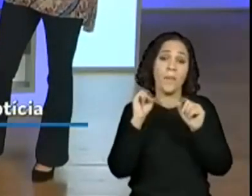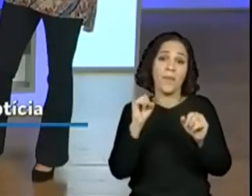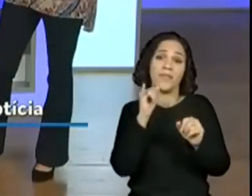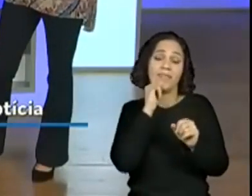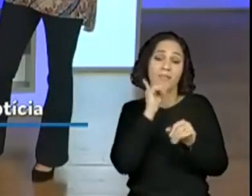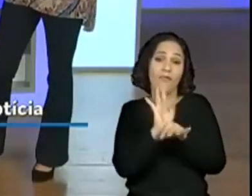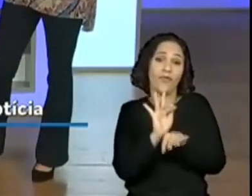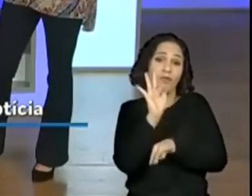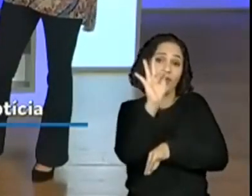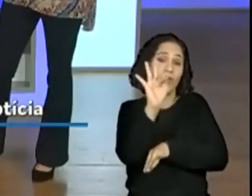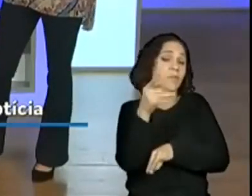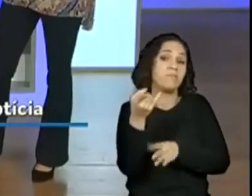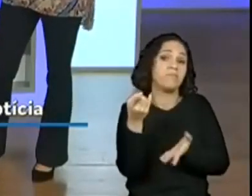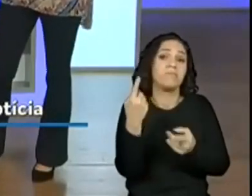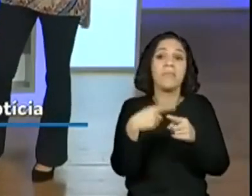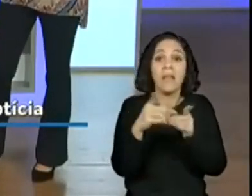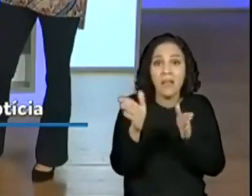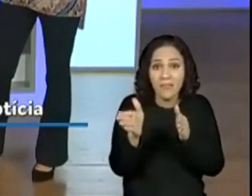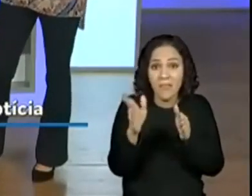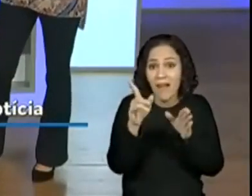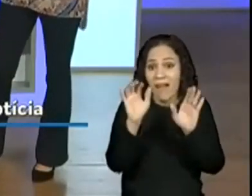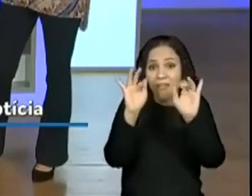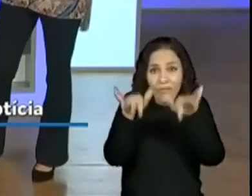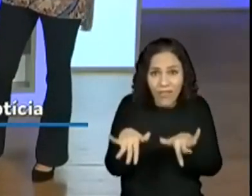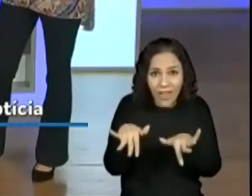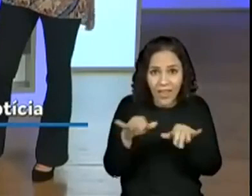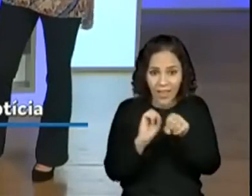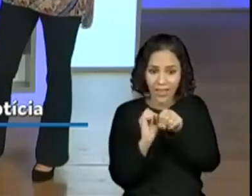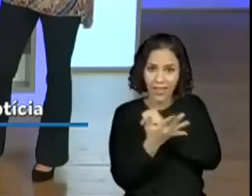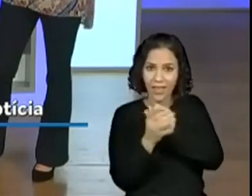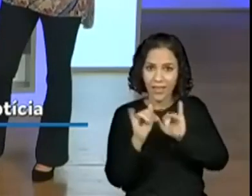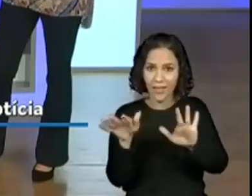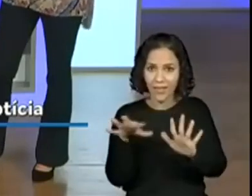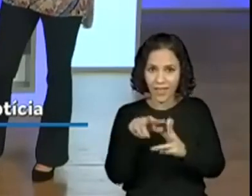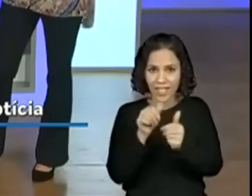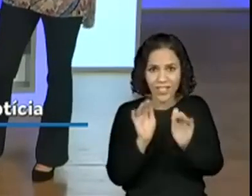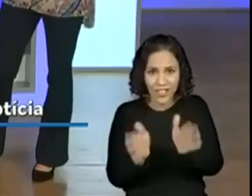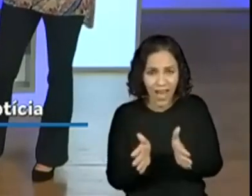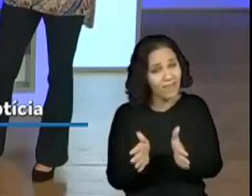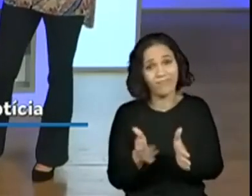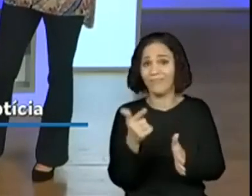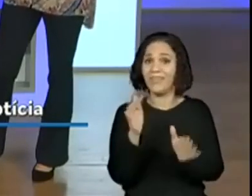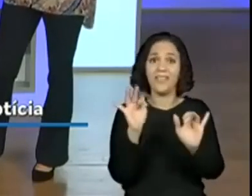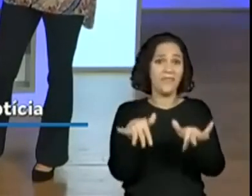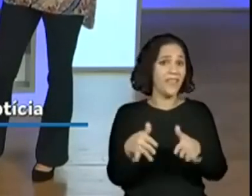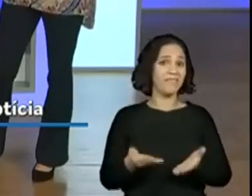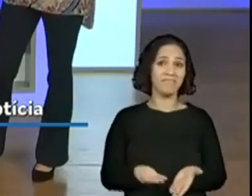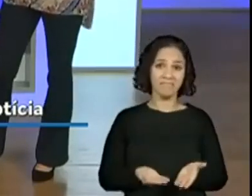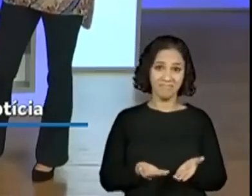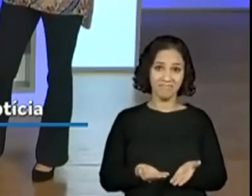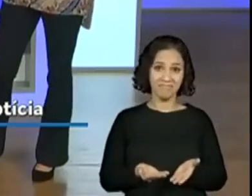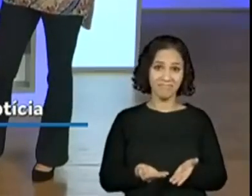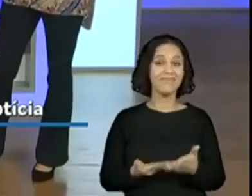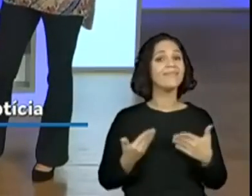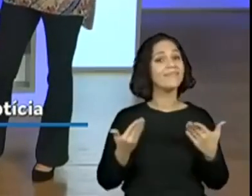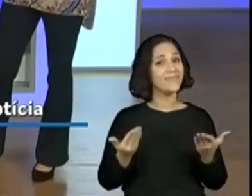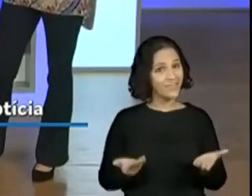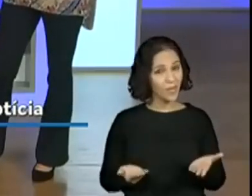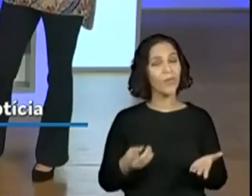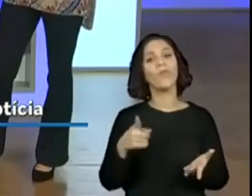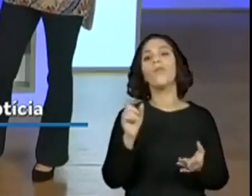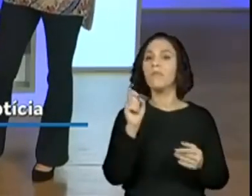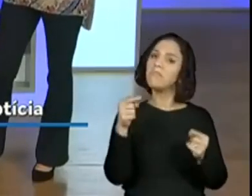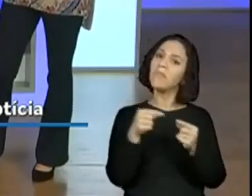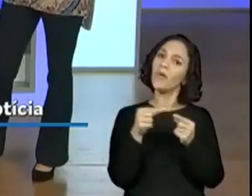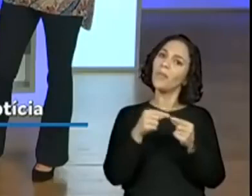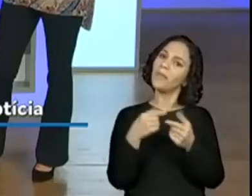a pandemia não tem data para acabar. Ele tá fazendo ali uma pergunta, e aí? Isso mesmo. Olha só,